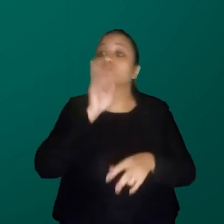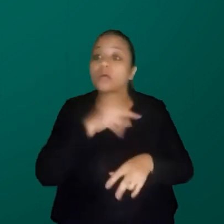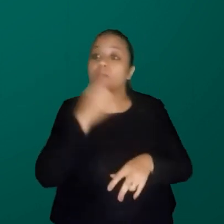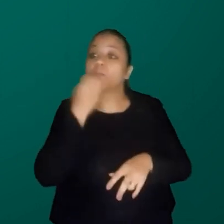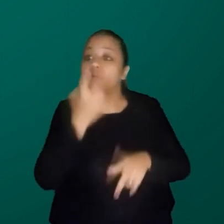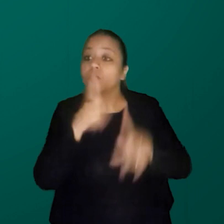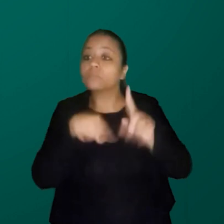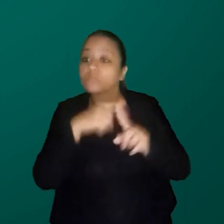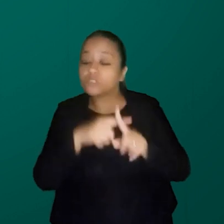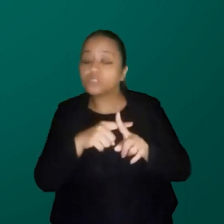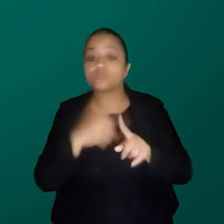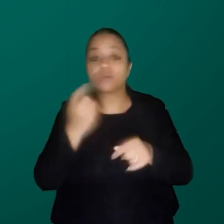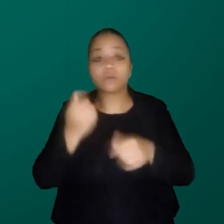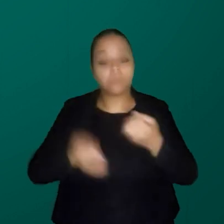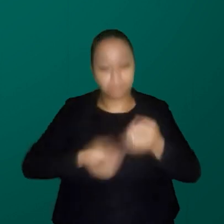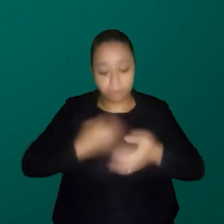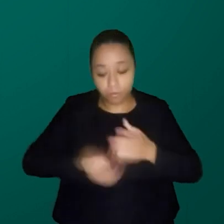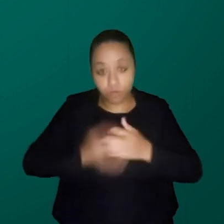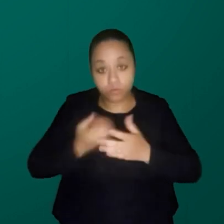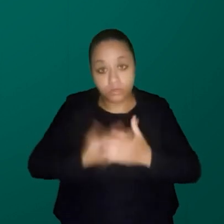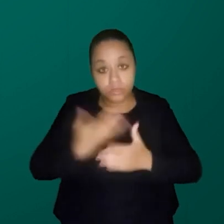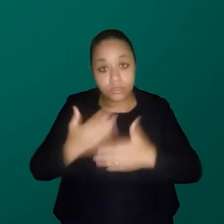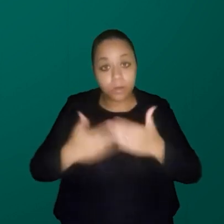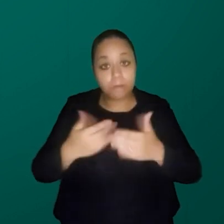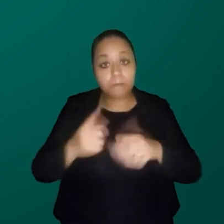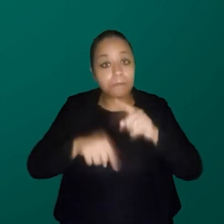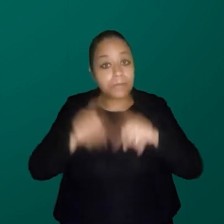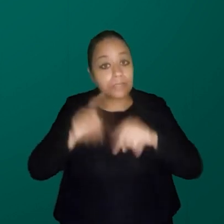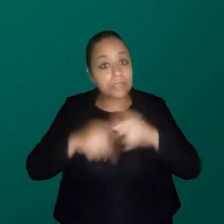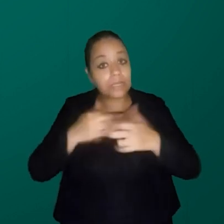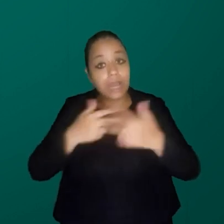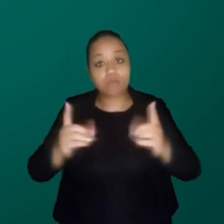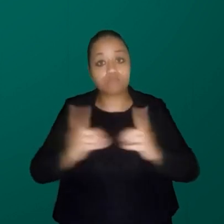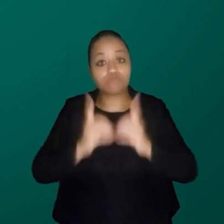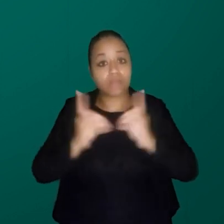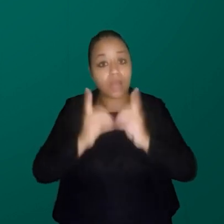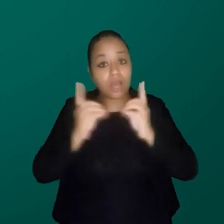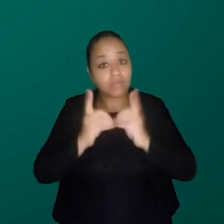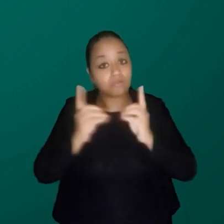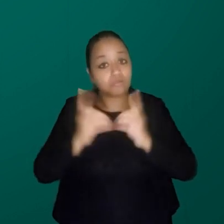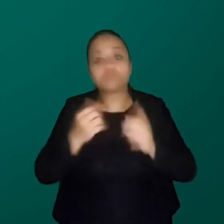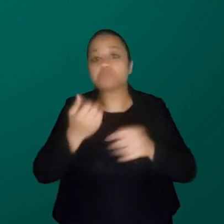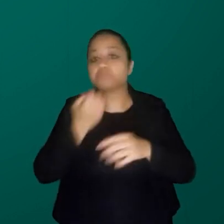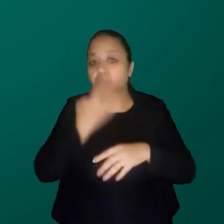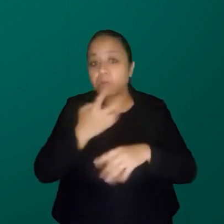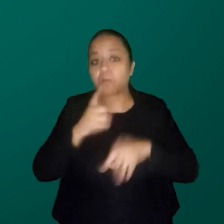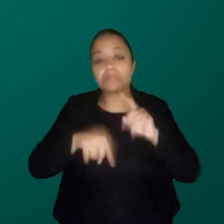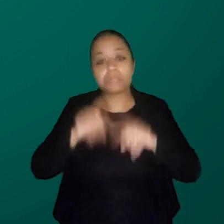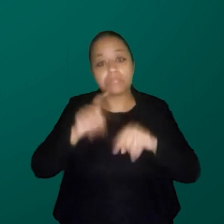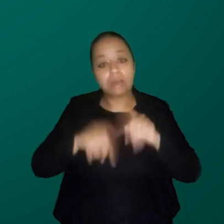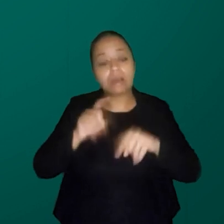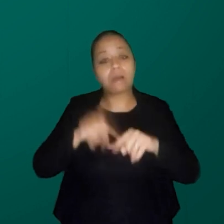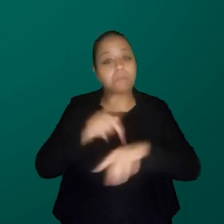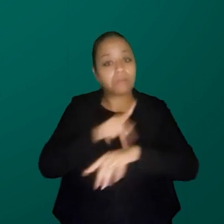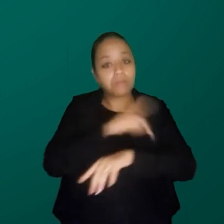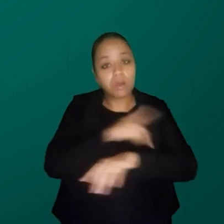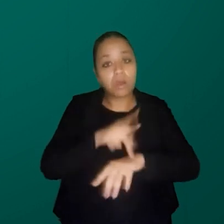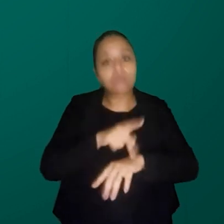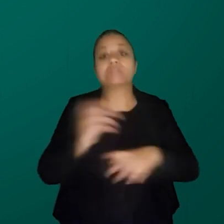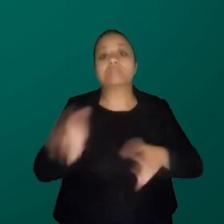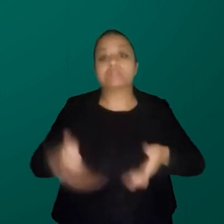gente também está produzindo material didático, que eu nem imaginava que eu ia produzir, mas estamos aí produzindo, aprendendo, fazendo com elas. A gente